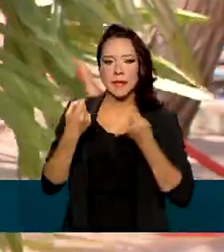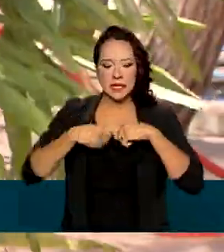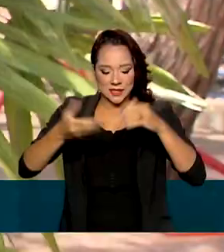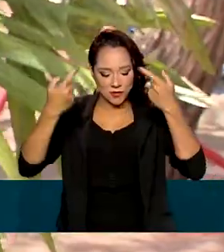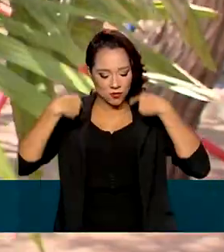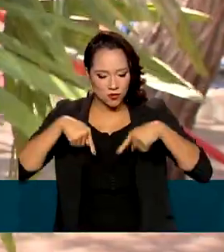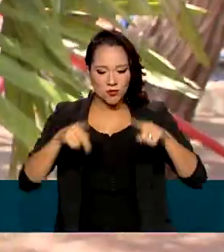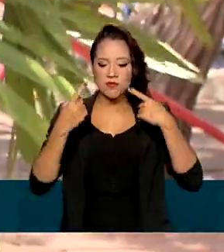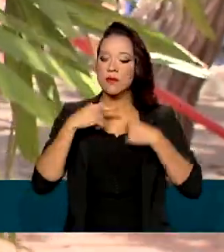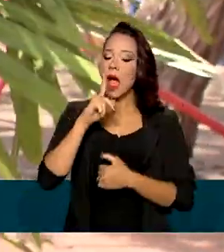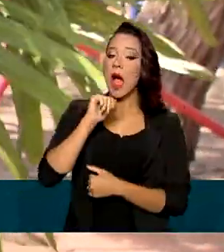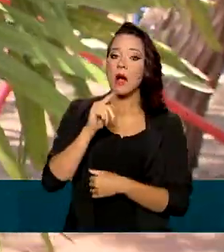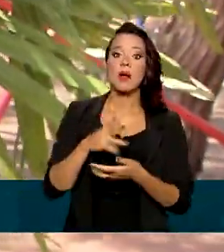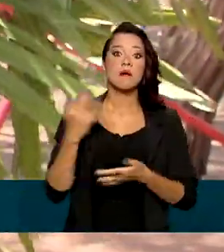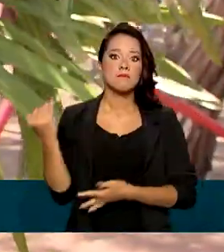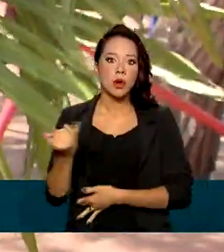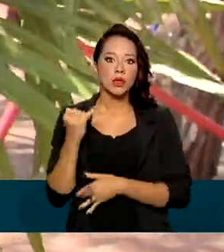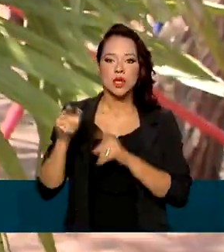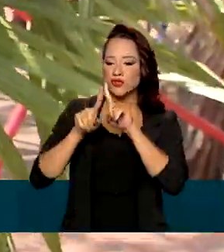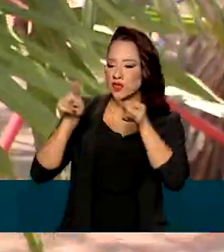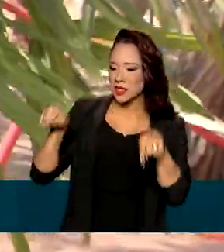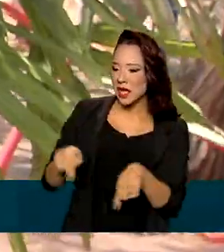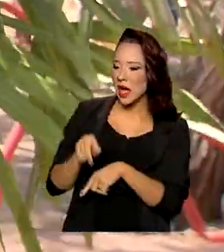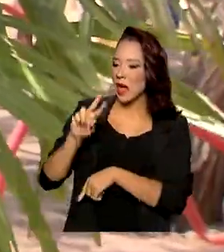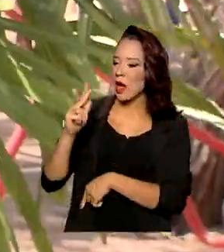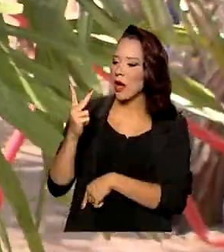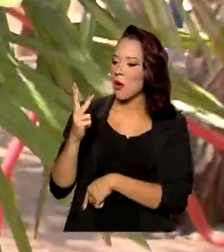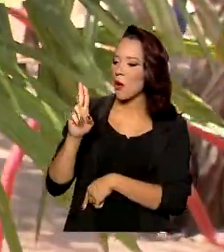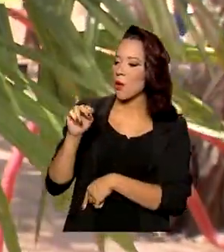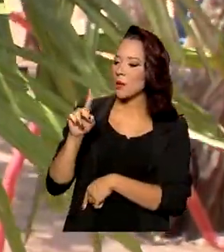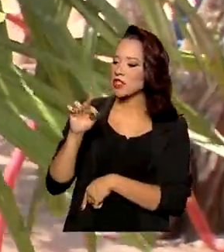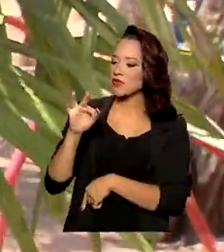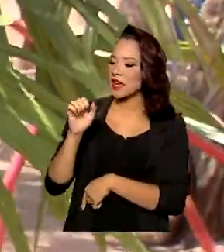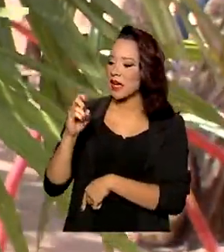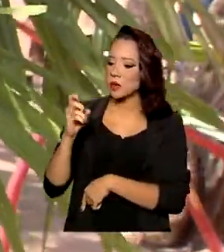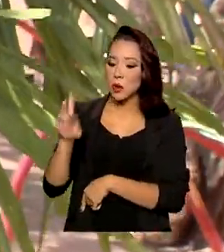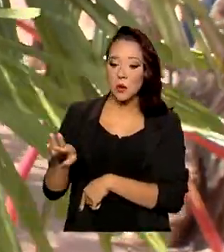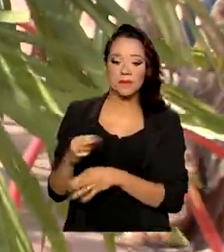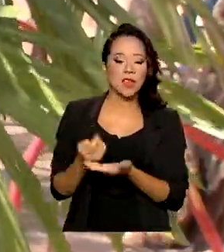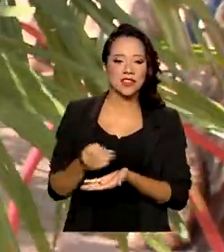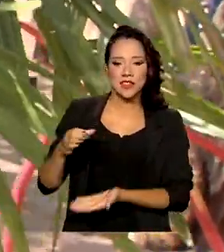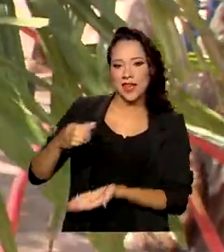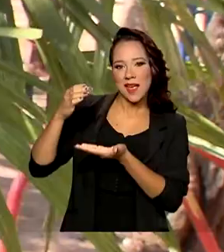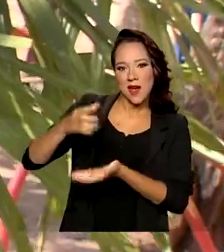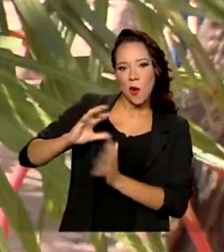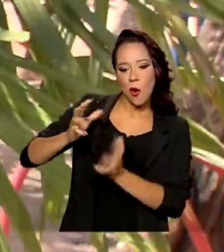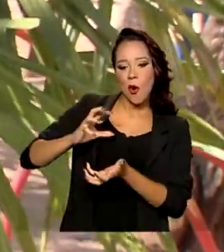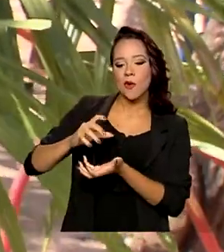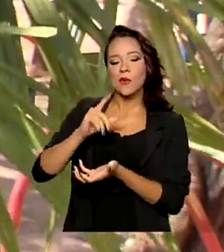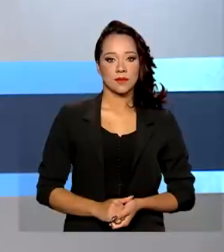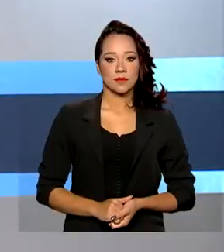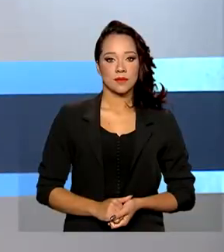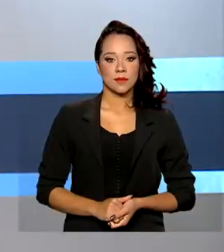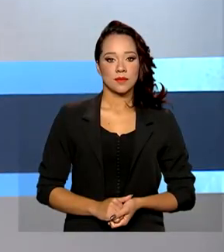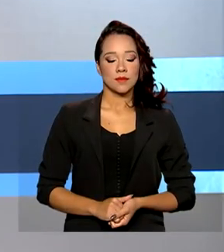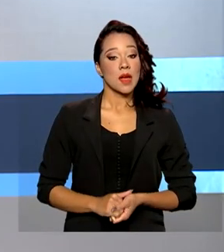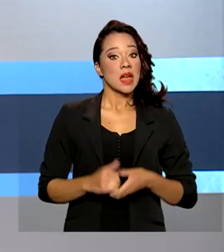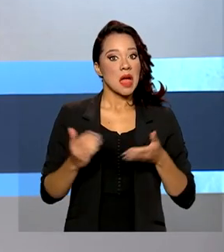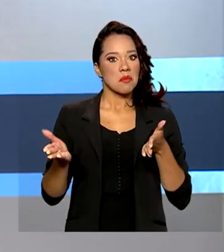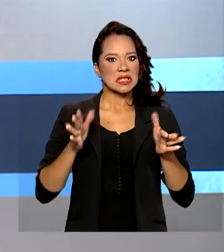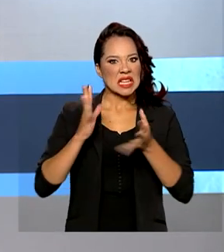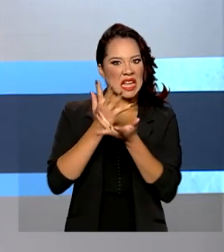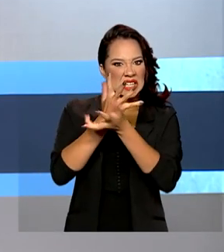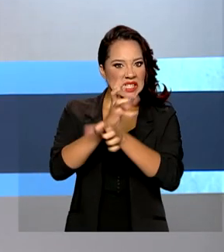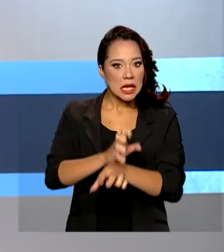é importante, o umidificador também é muito importante em casa e a gente está aqui tomando uma água de coco para dar uma hidratada. E apesar